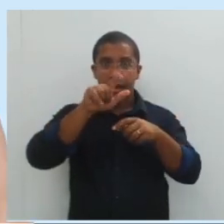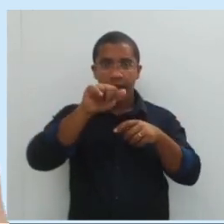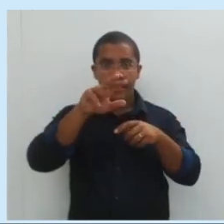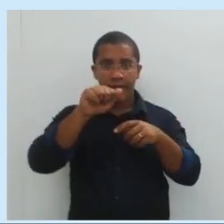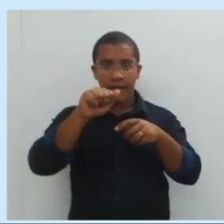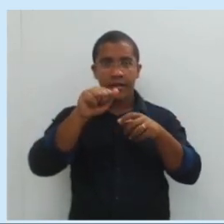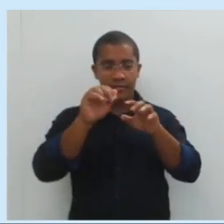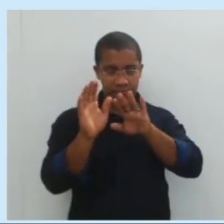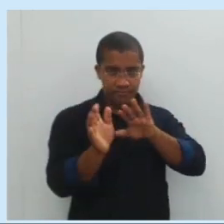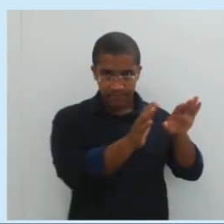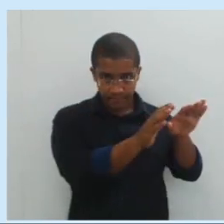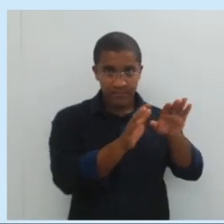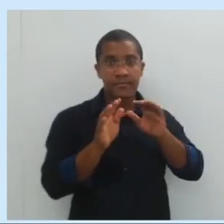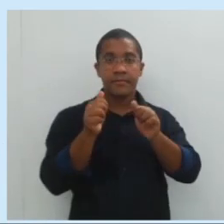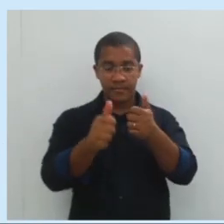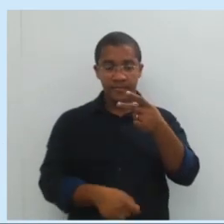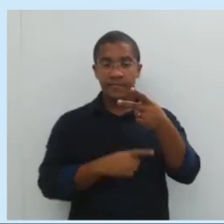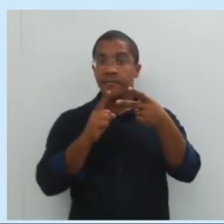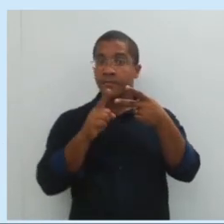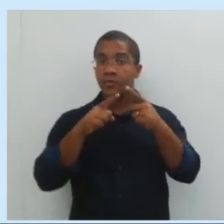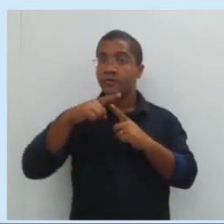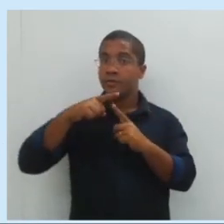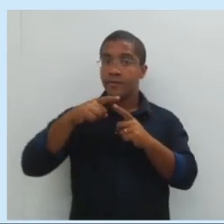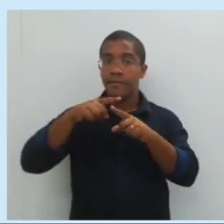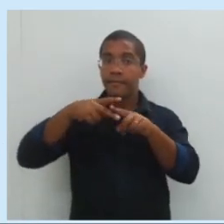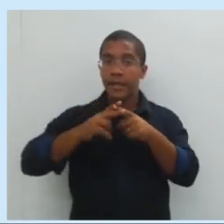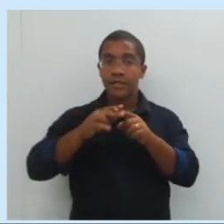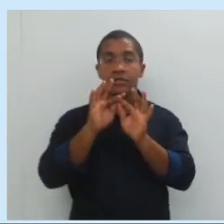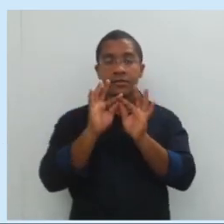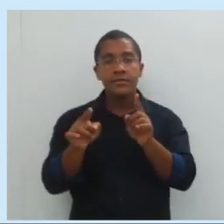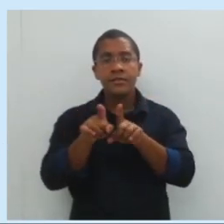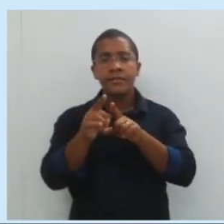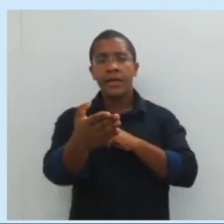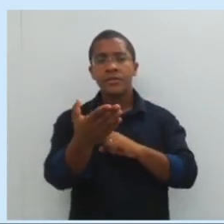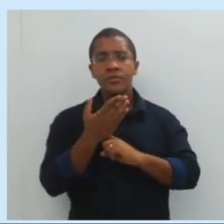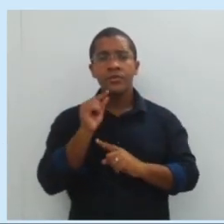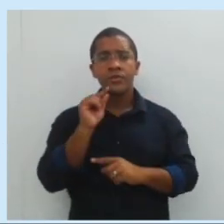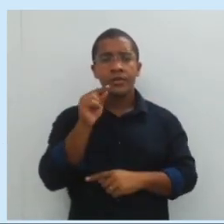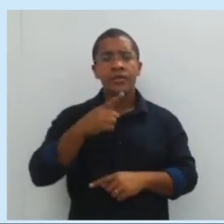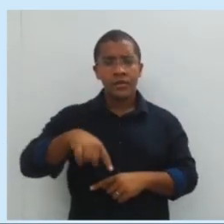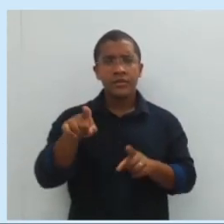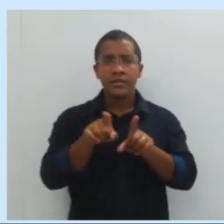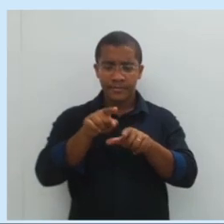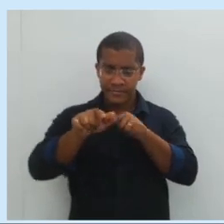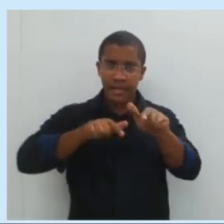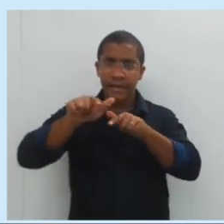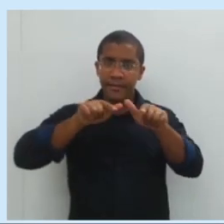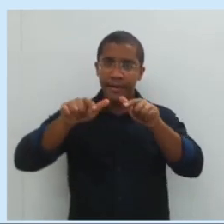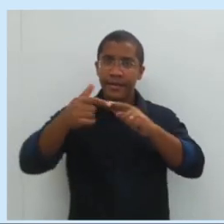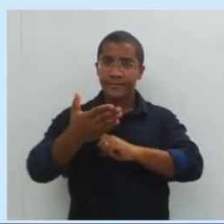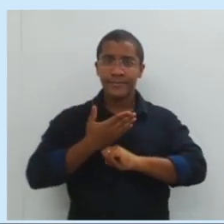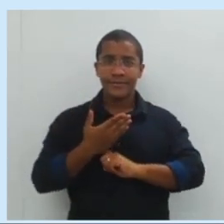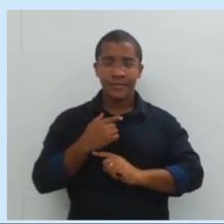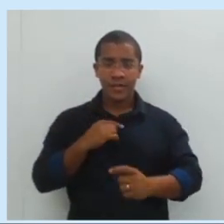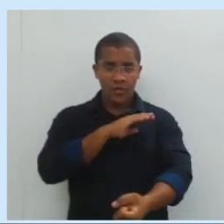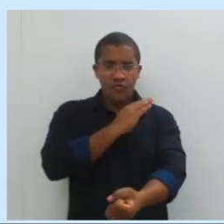O segundo tipo de máquina simples também foi criada para ajudar a gente a executar um trabalho,